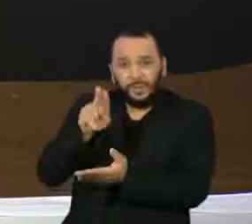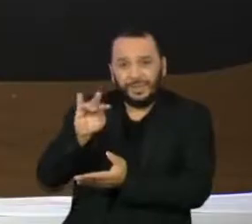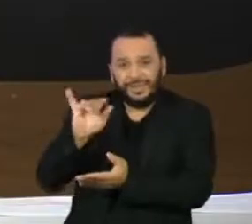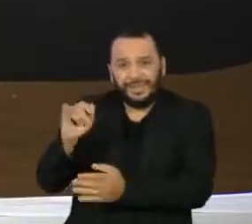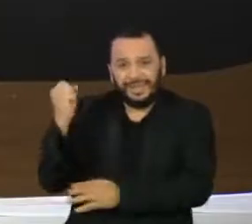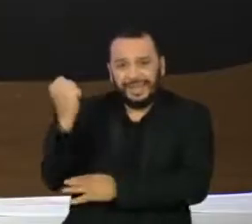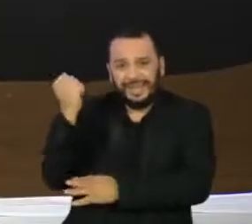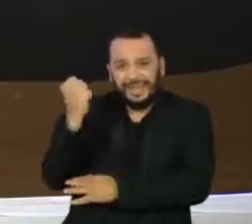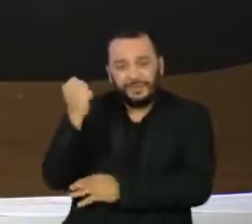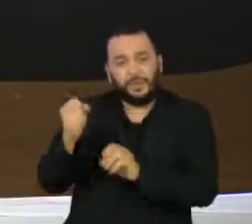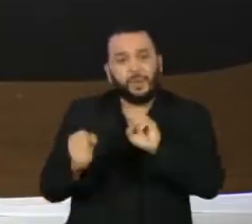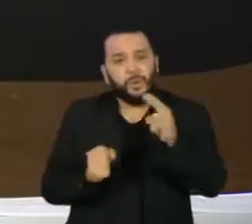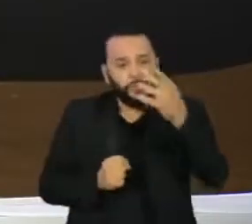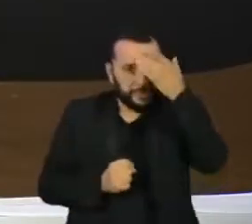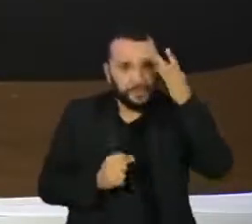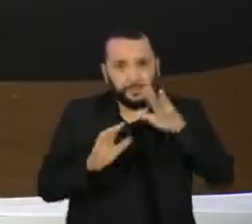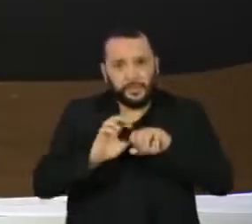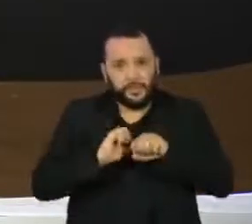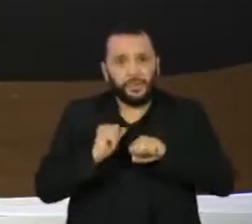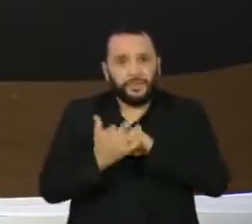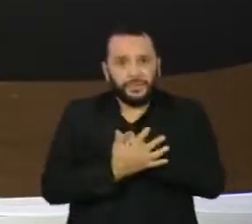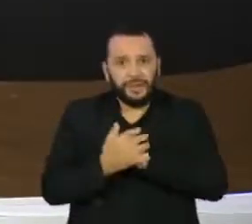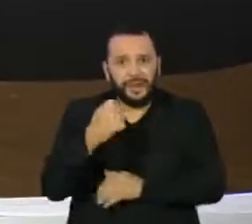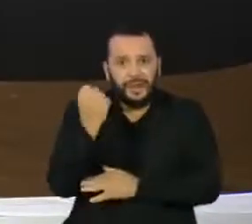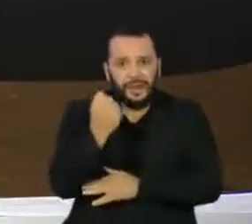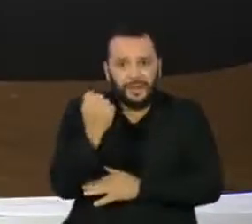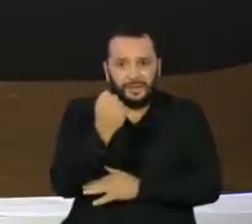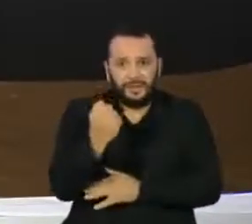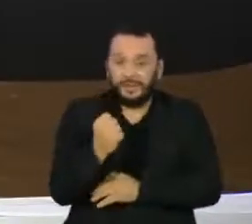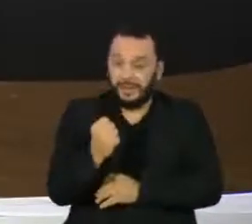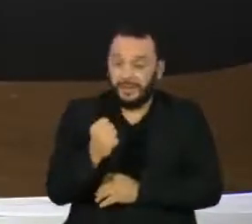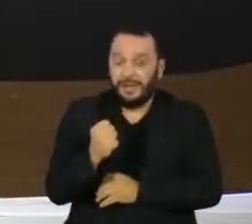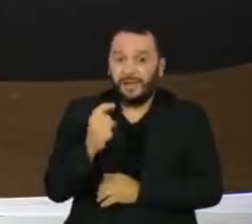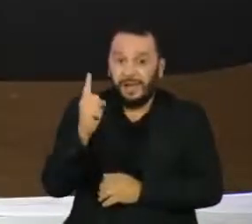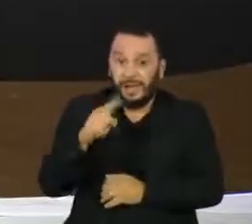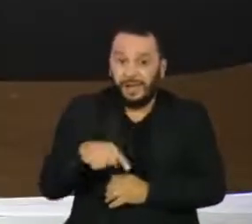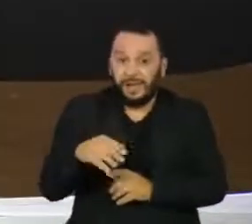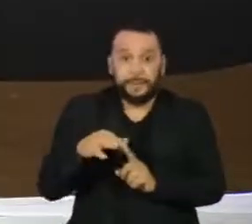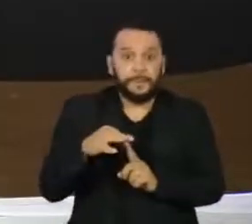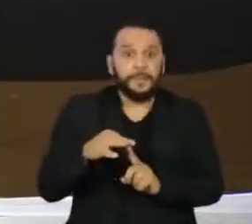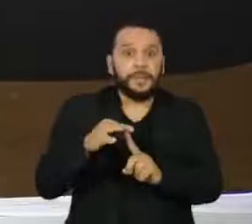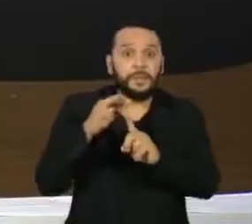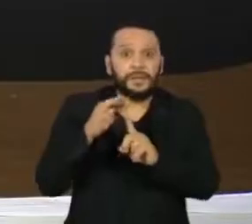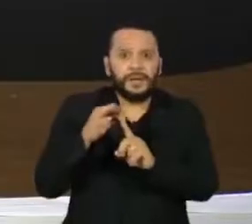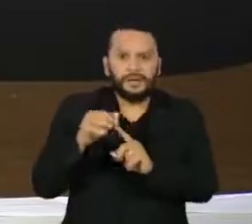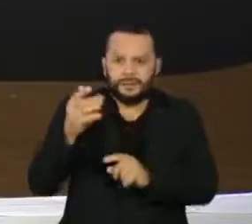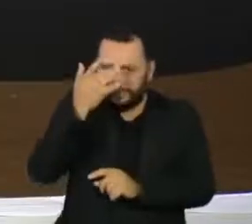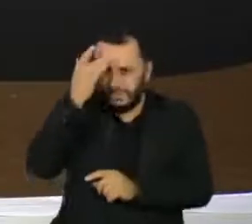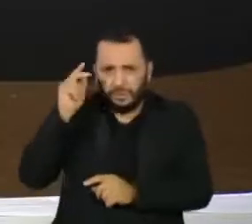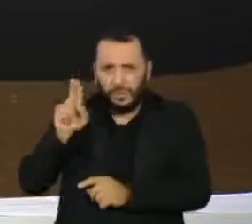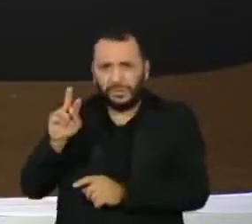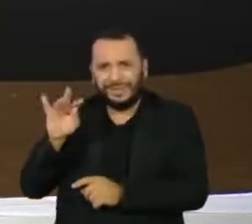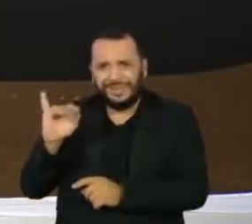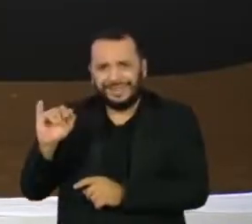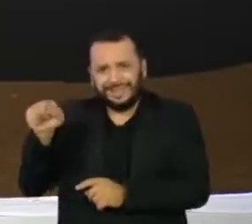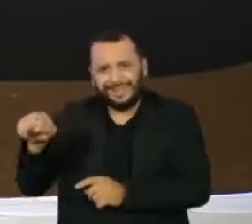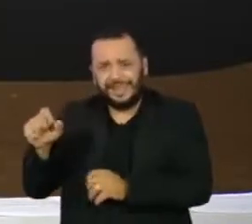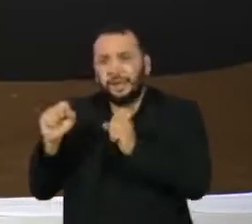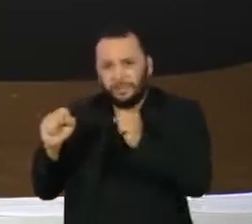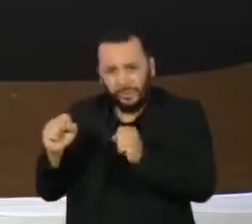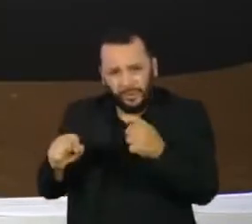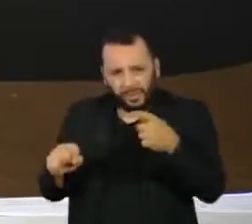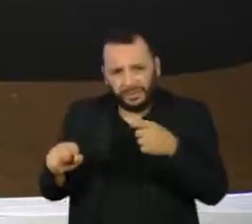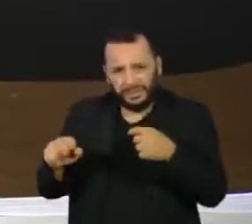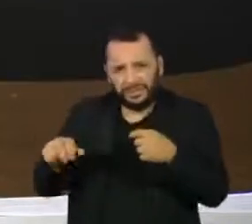doença na sua forma grave deveria estar nas prioridades. Eu nem sei se quem está na UTI em estado grave poderia ser